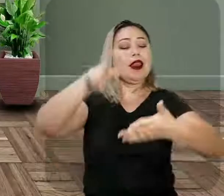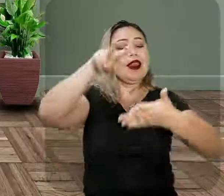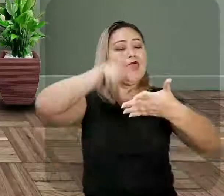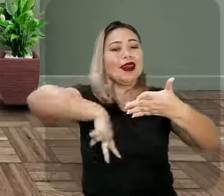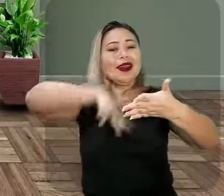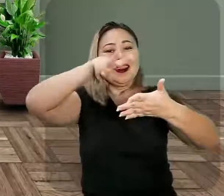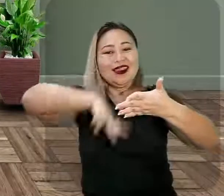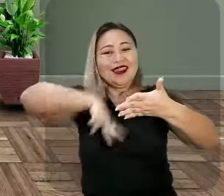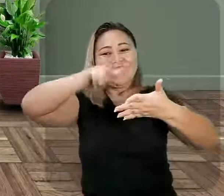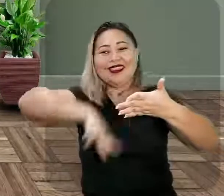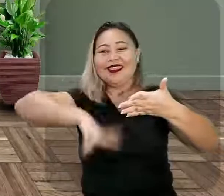precisam ler!